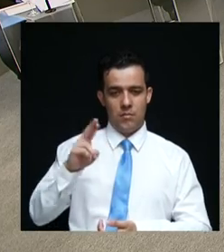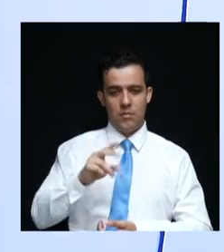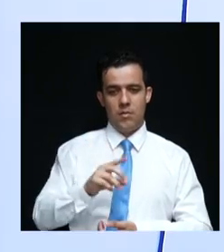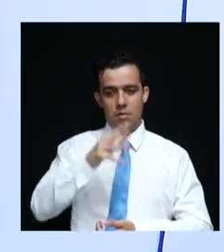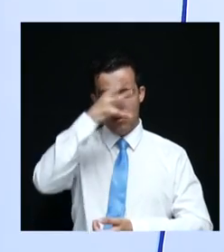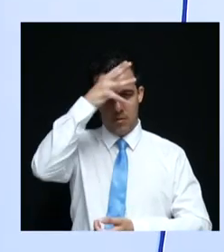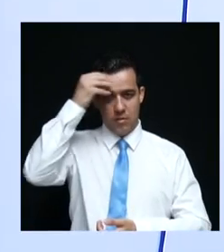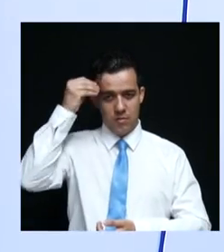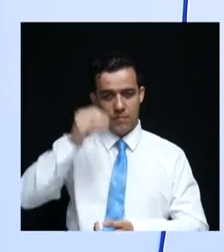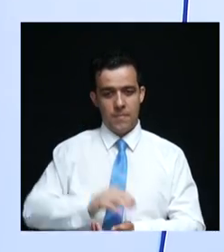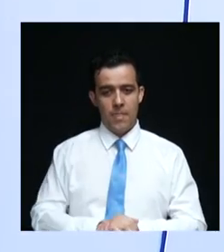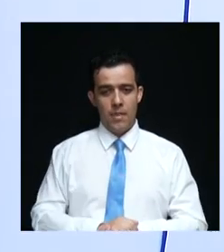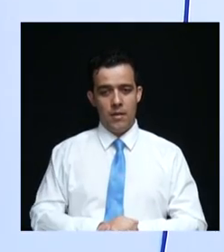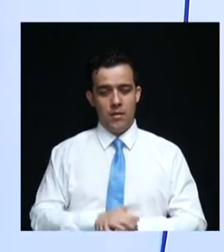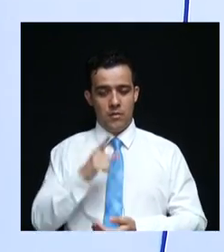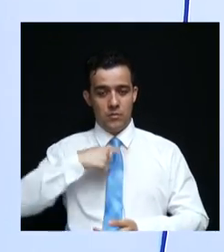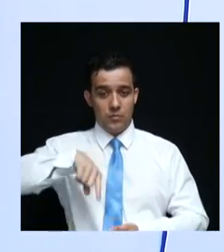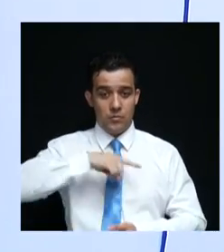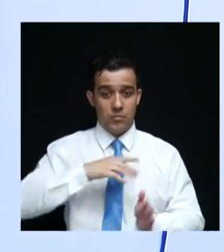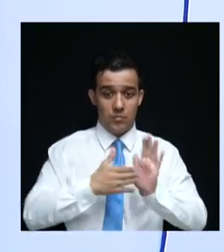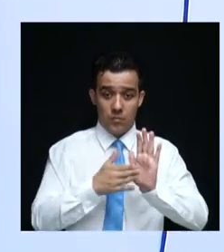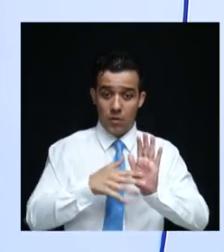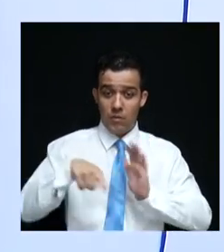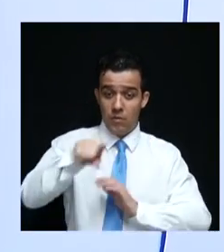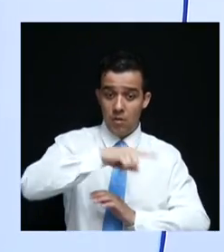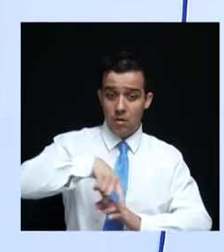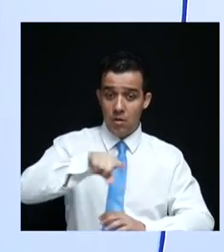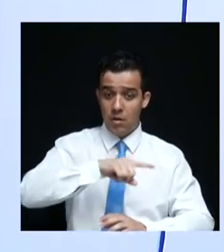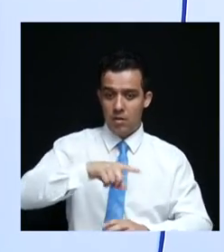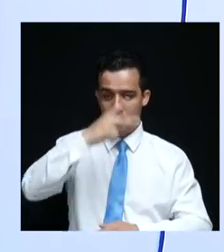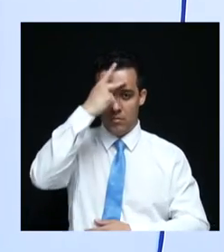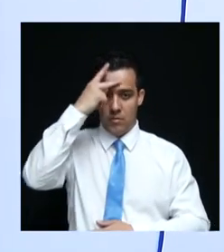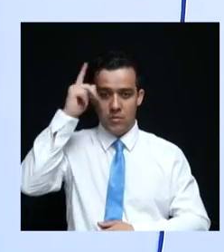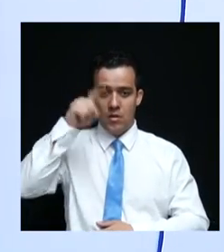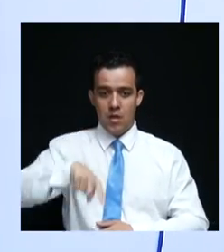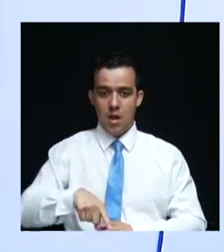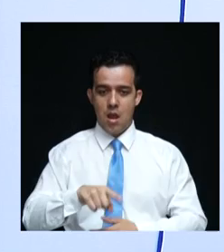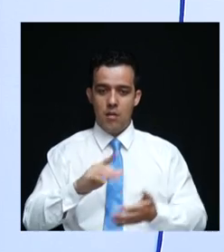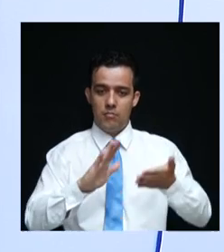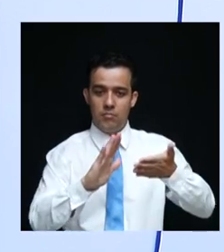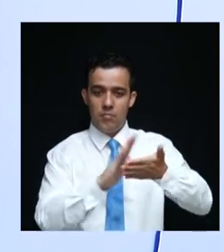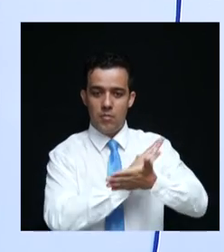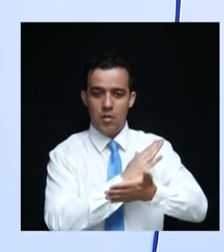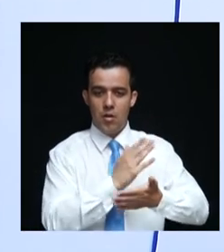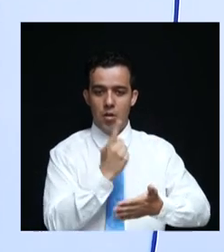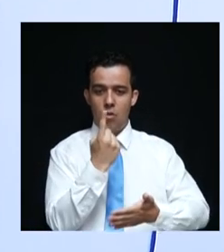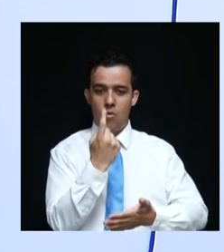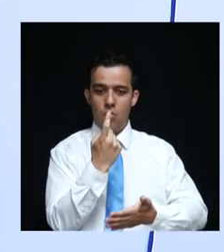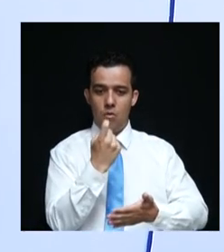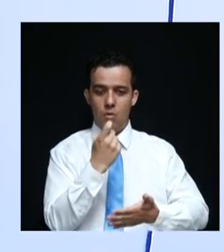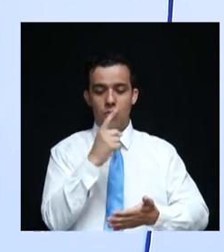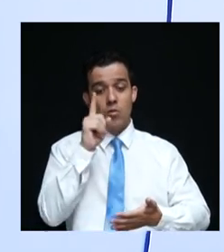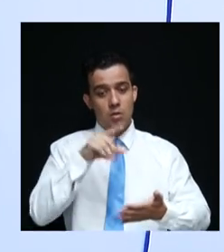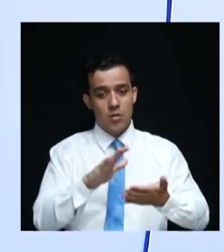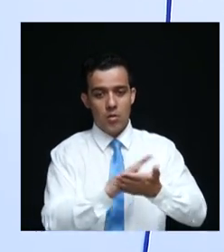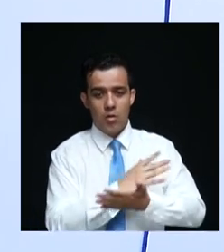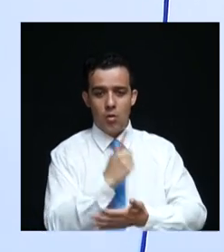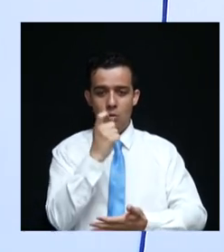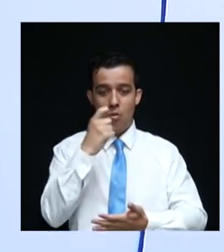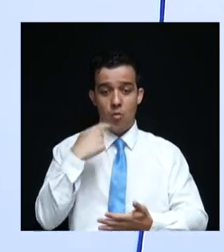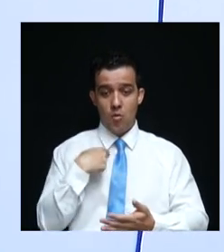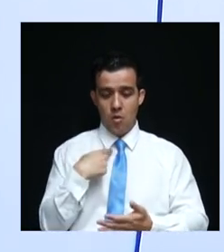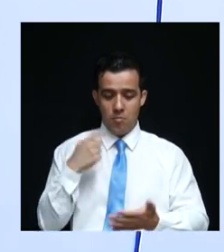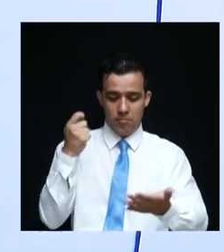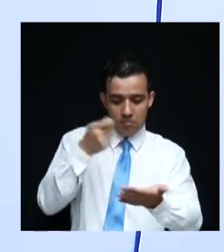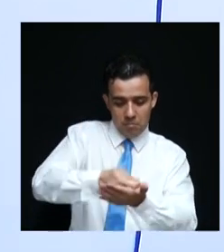Bom, a nossa proposta para você, usuário do transporte coletivo, é a criação do bilhete único, onde o cidadão vai pagar um valor de uma tarifa